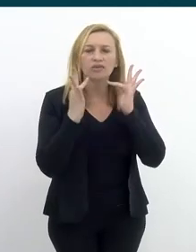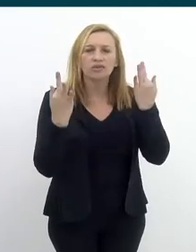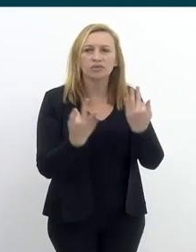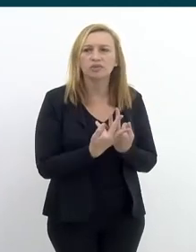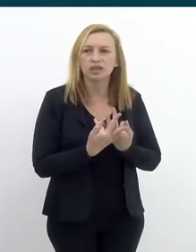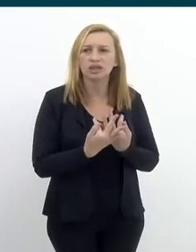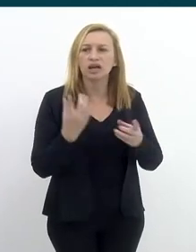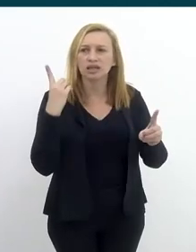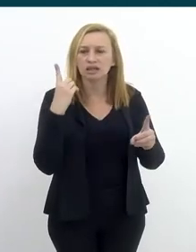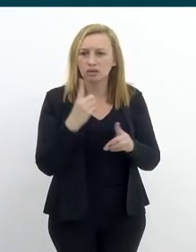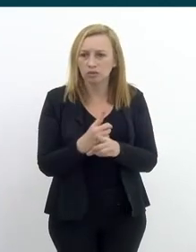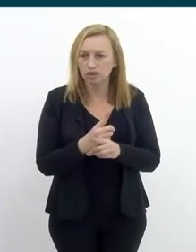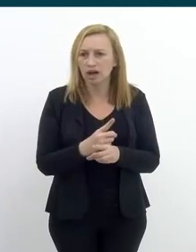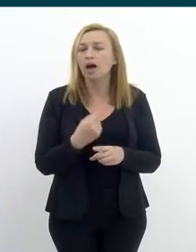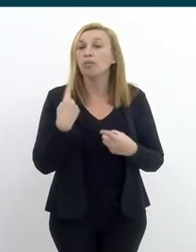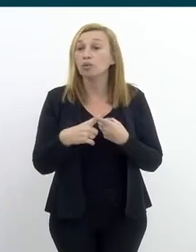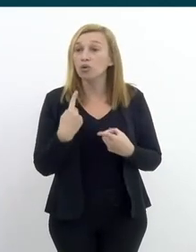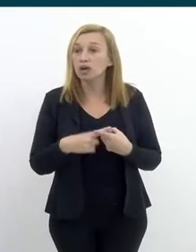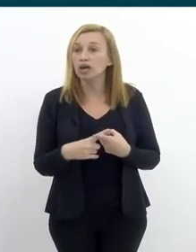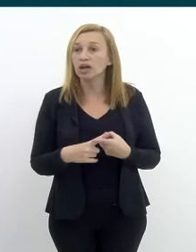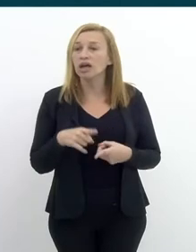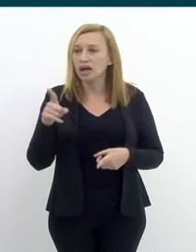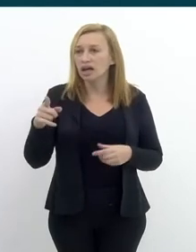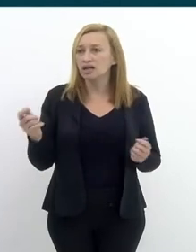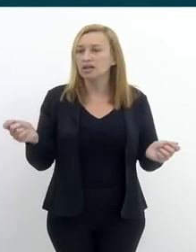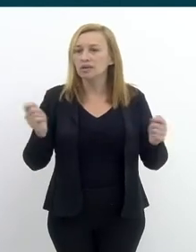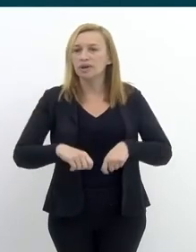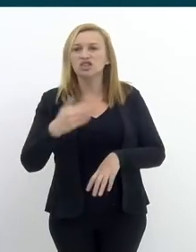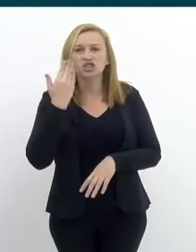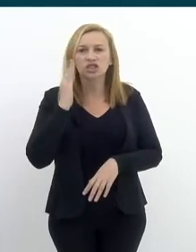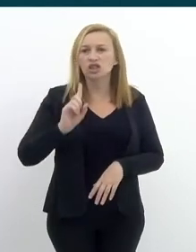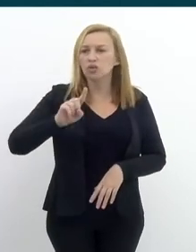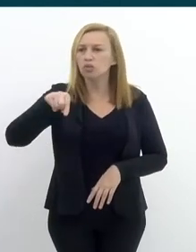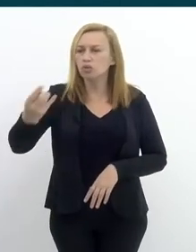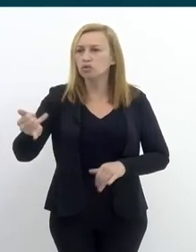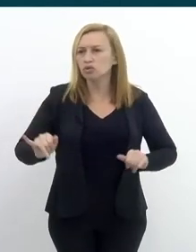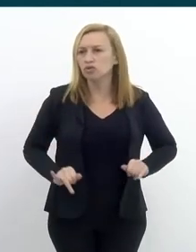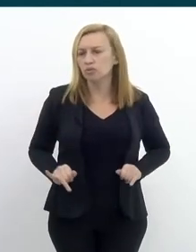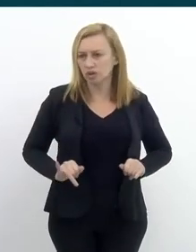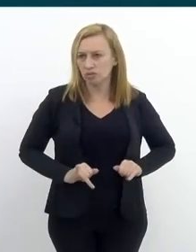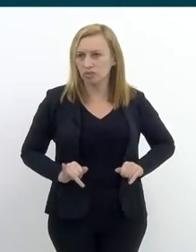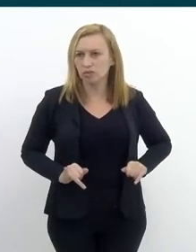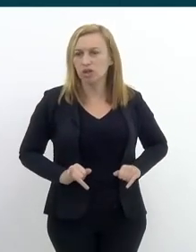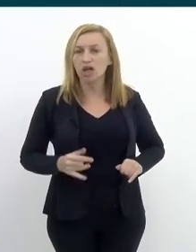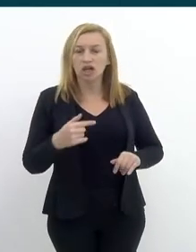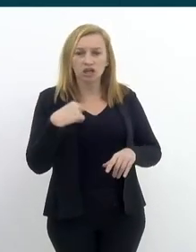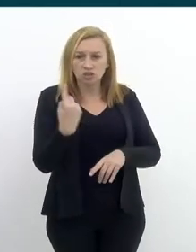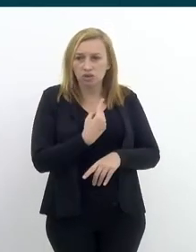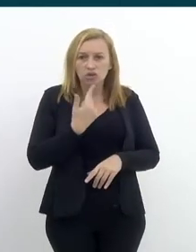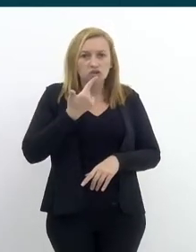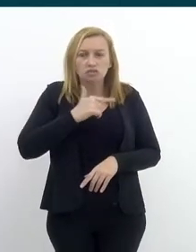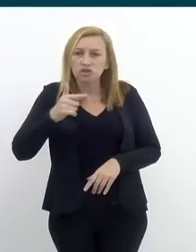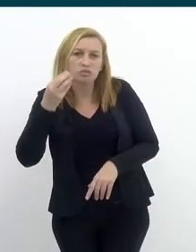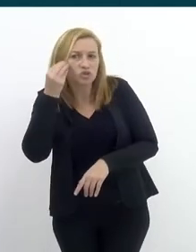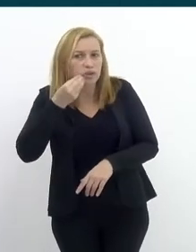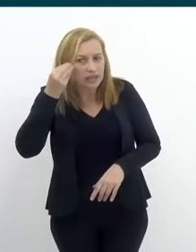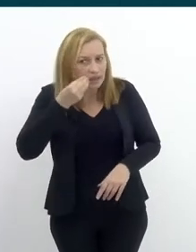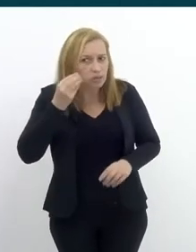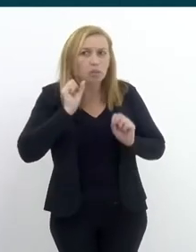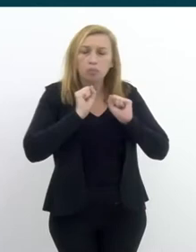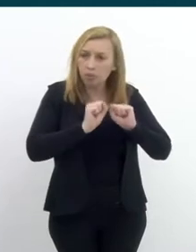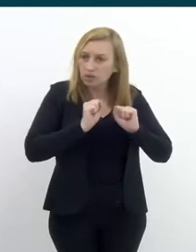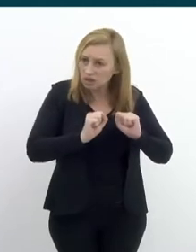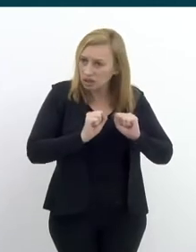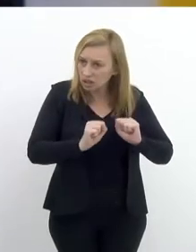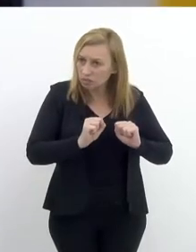facilitar e ajudar as famílias a se encontrarem, porque elas são capazes de entender o sofrimento umas das outras. E nós que não temos essa